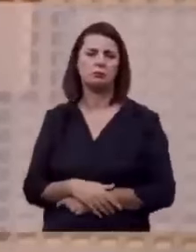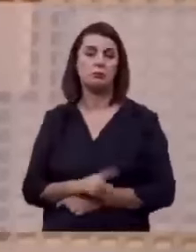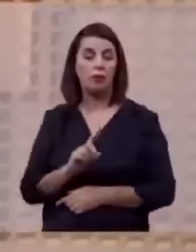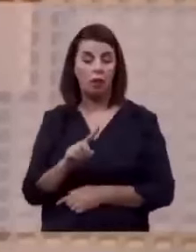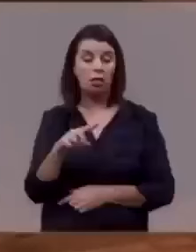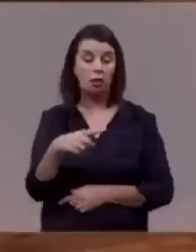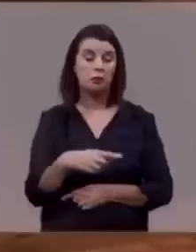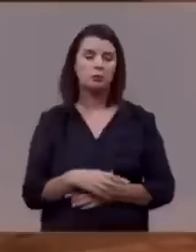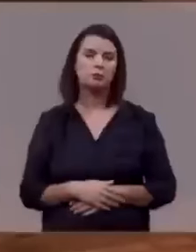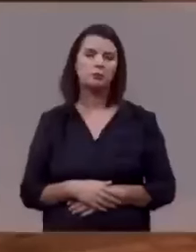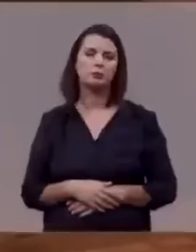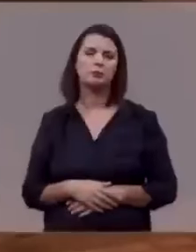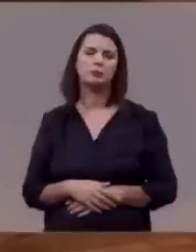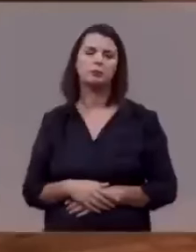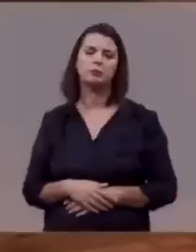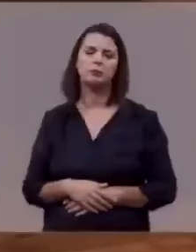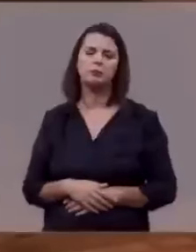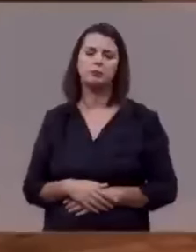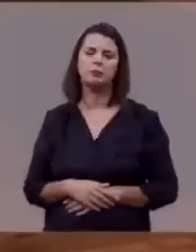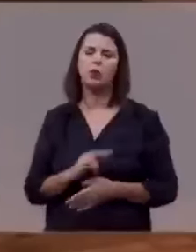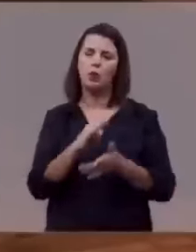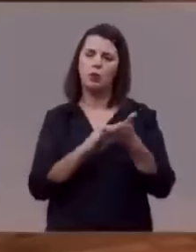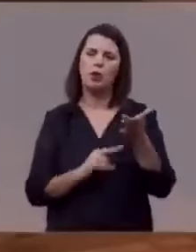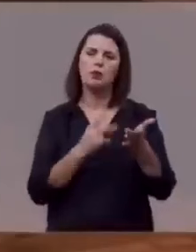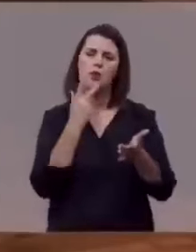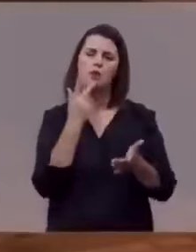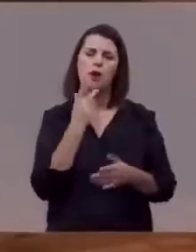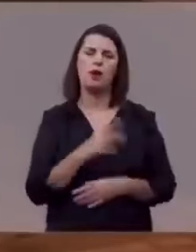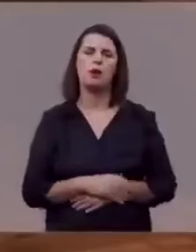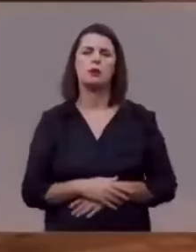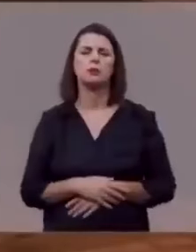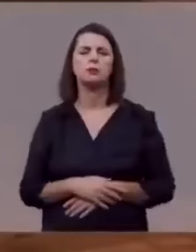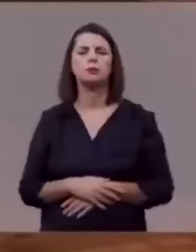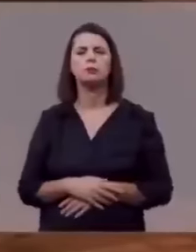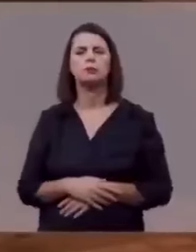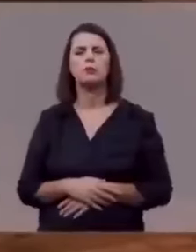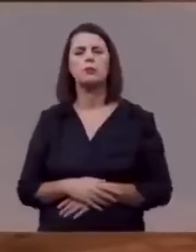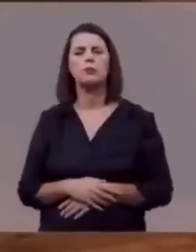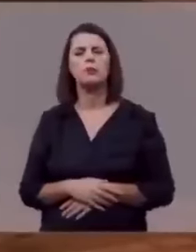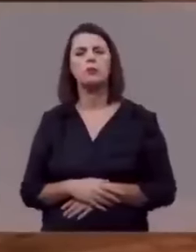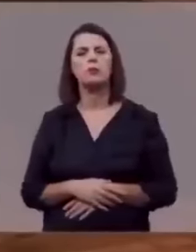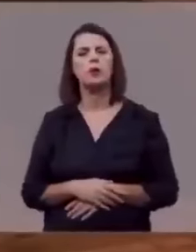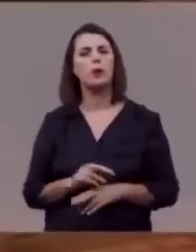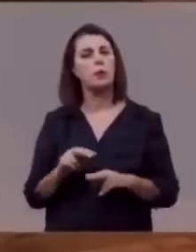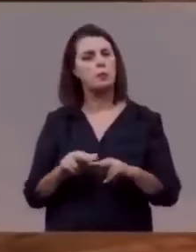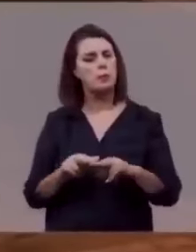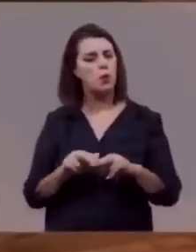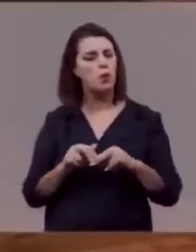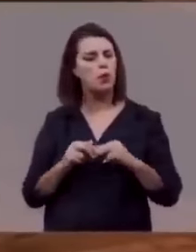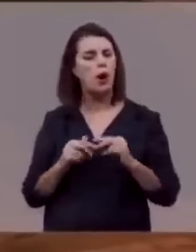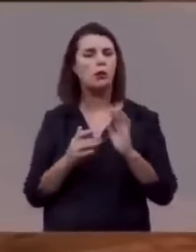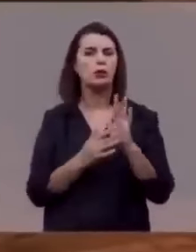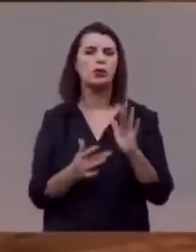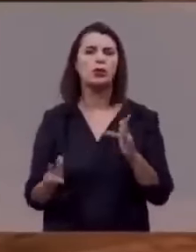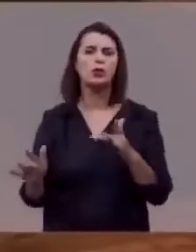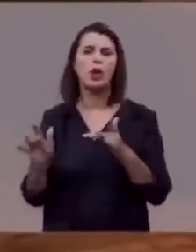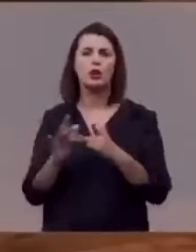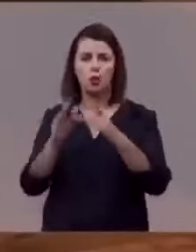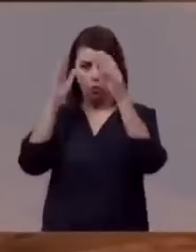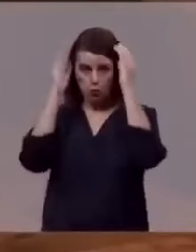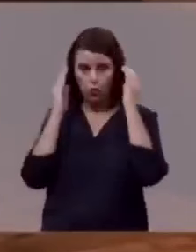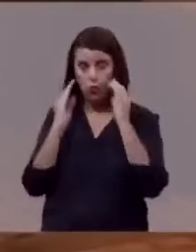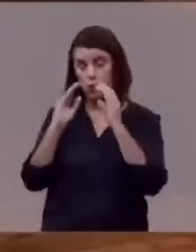Então, diz o texto que em virtude de Jesus, o